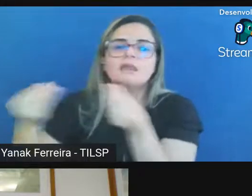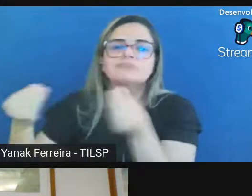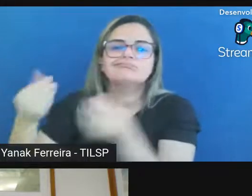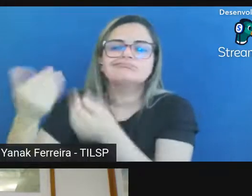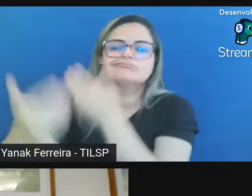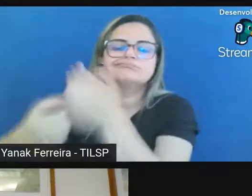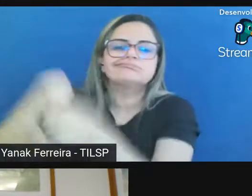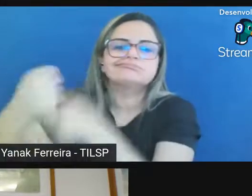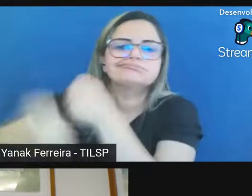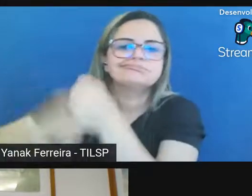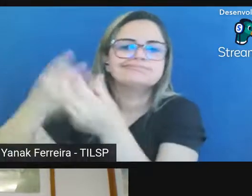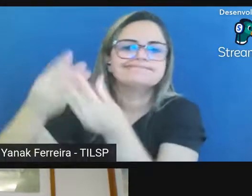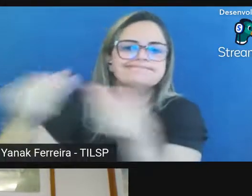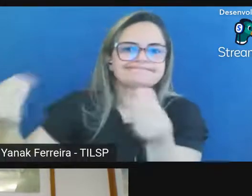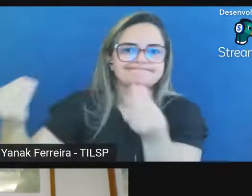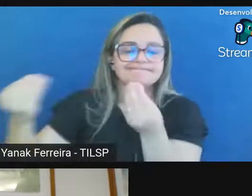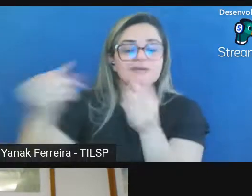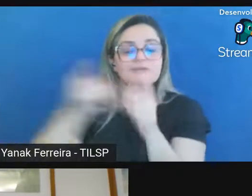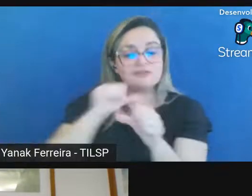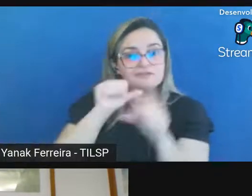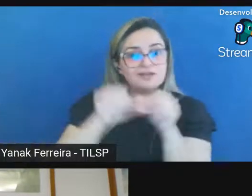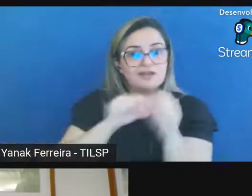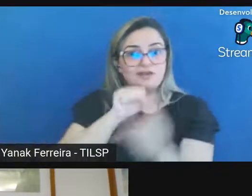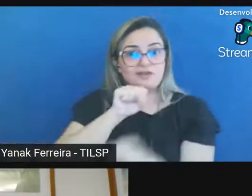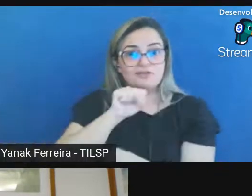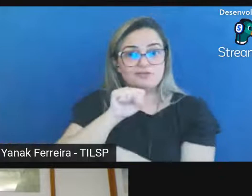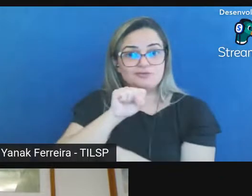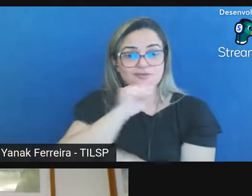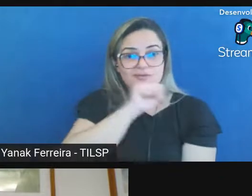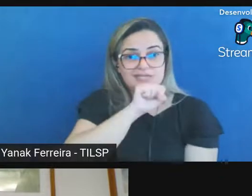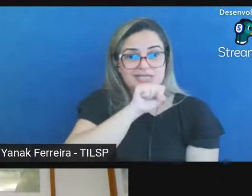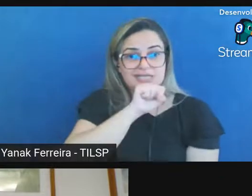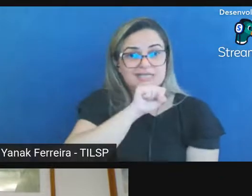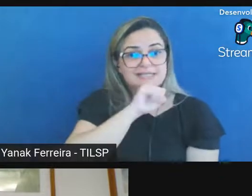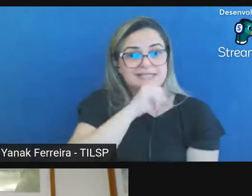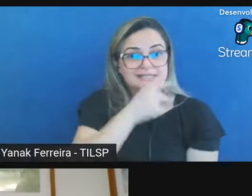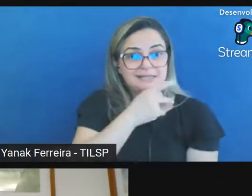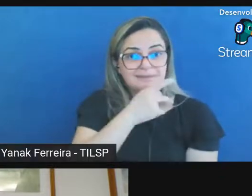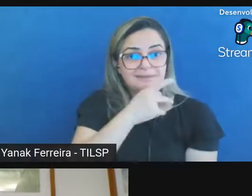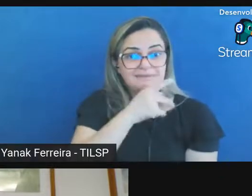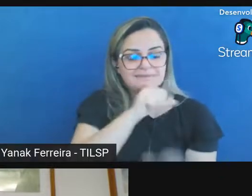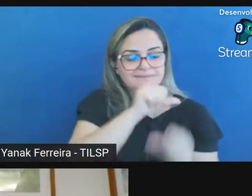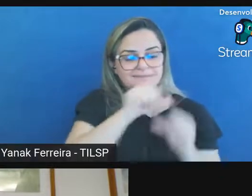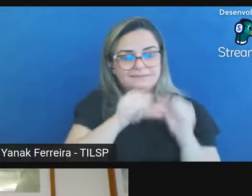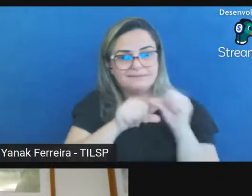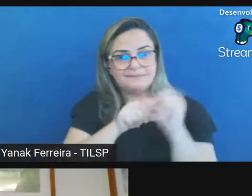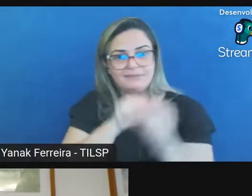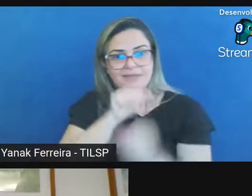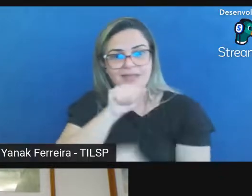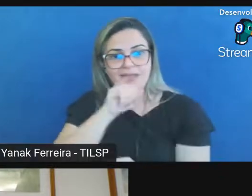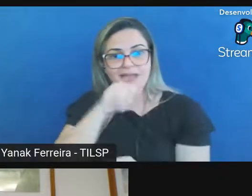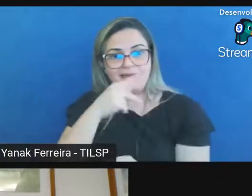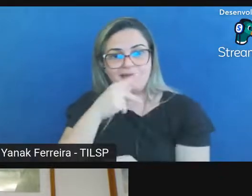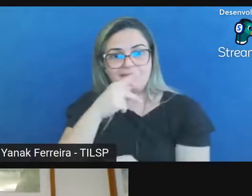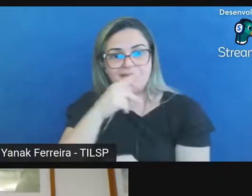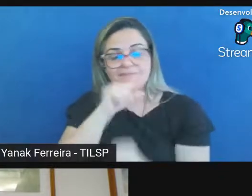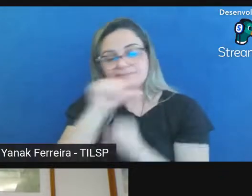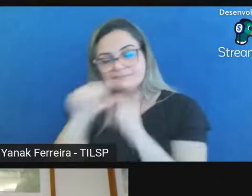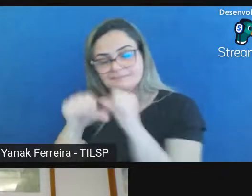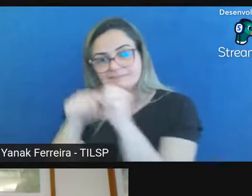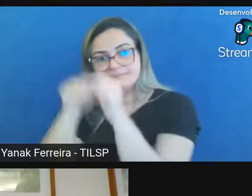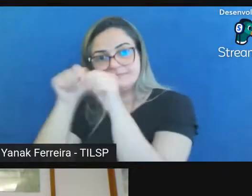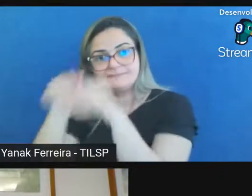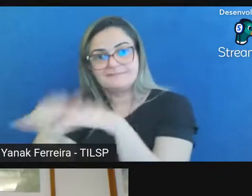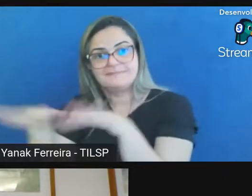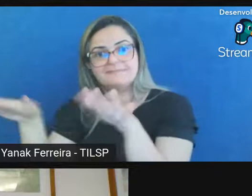os dados virem para um RDC virar AIP e serem disseminados quando possível não tem